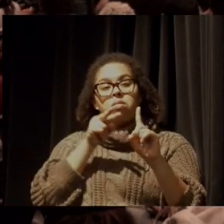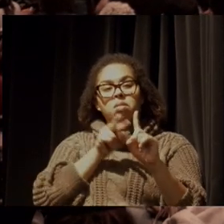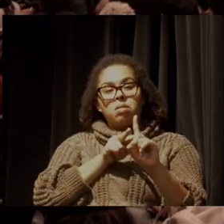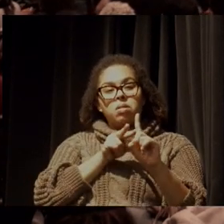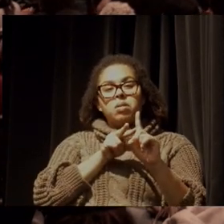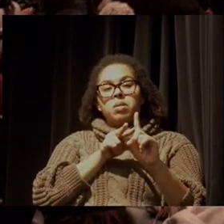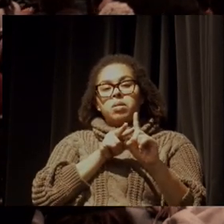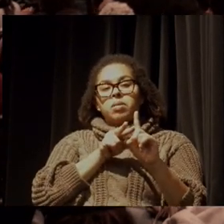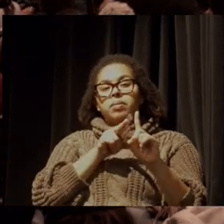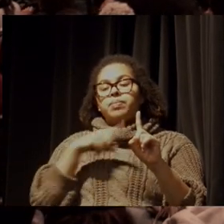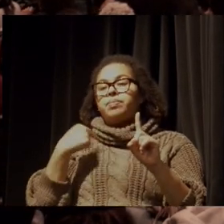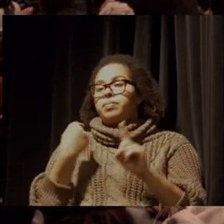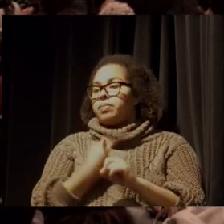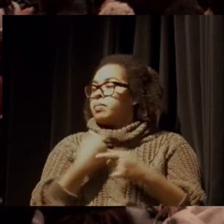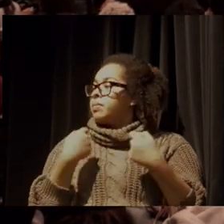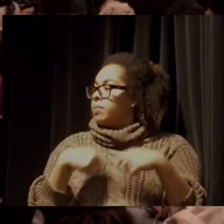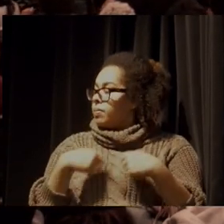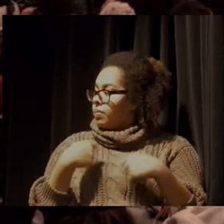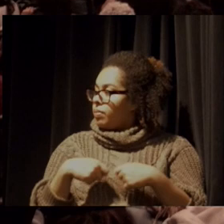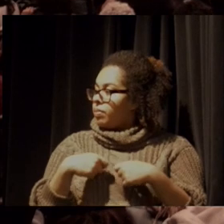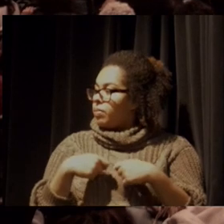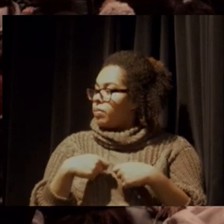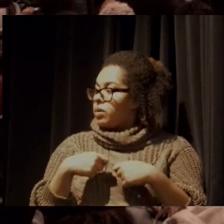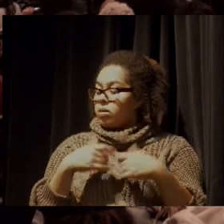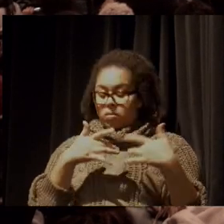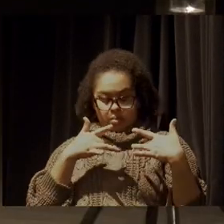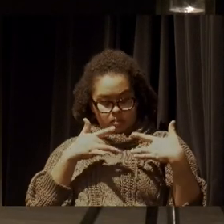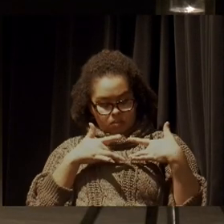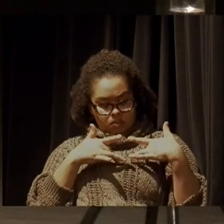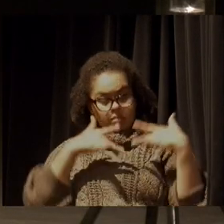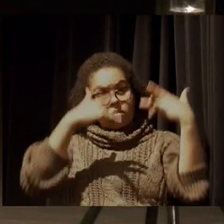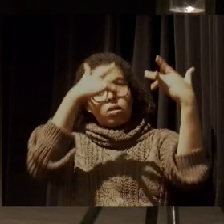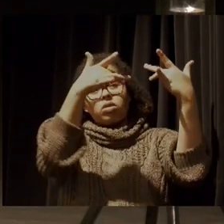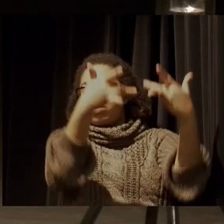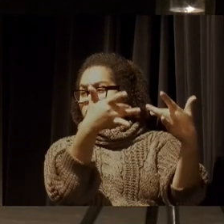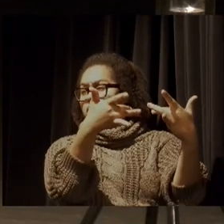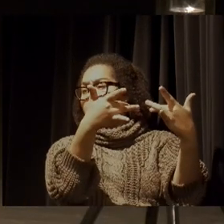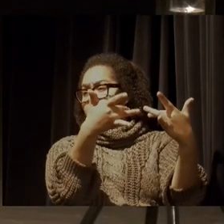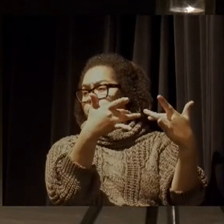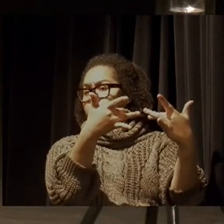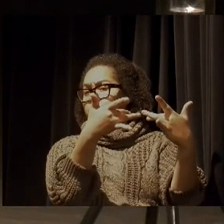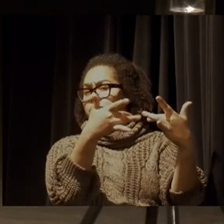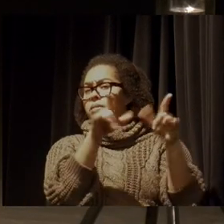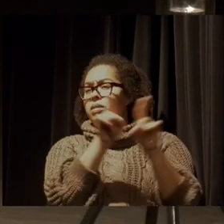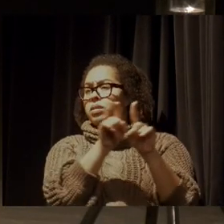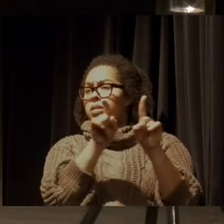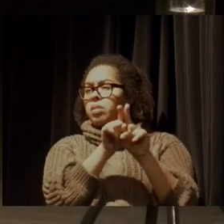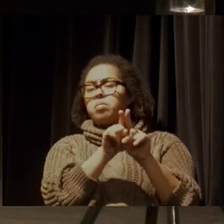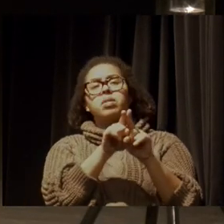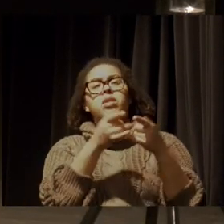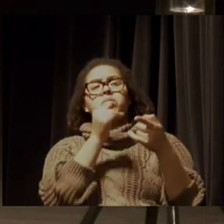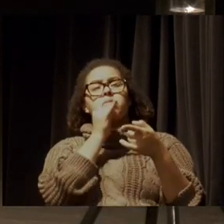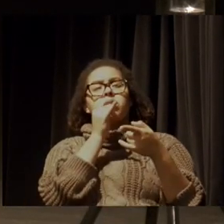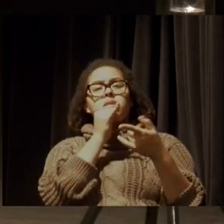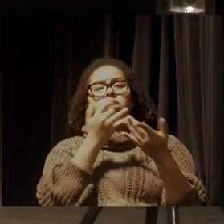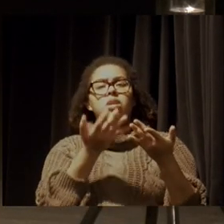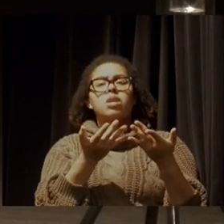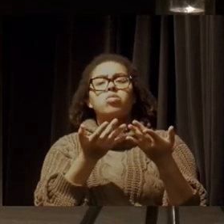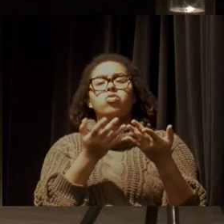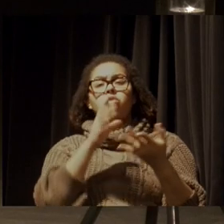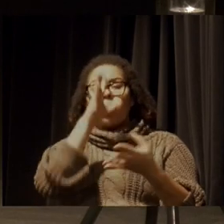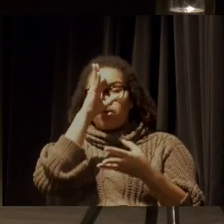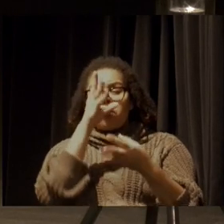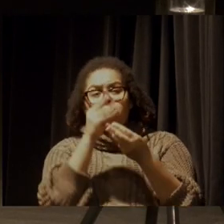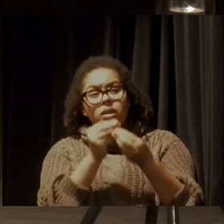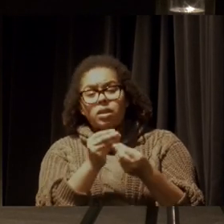precisa trazer, de ser solidário com essas pessoas, de entender também esse momento, de entender